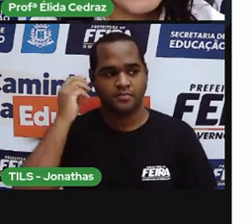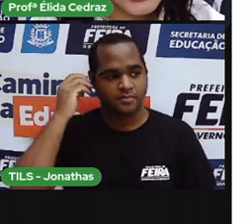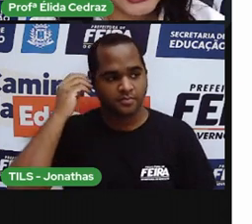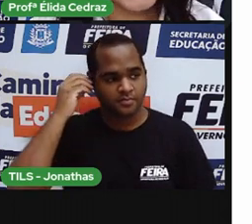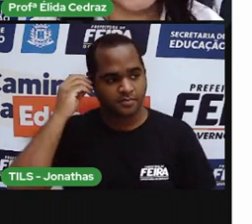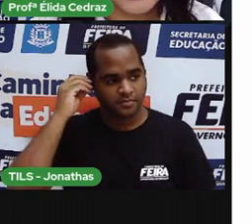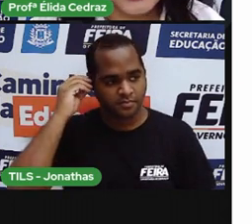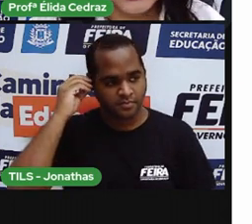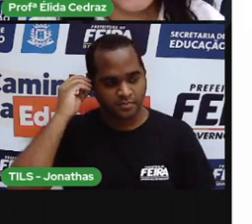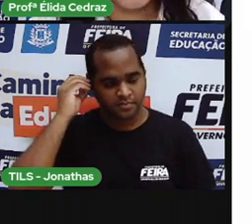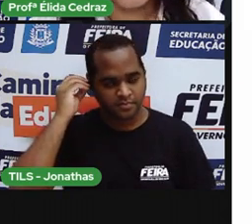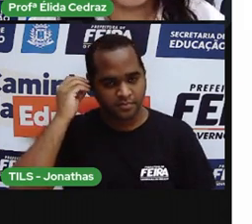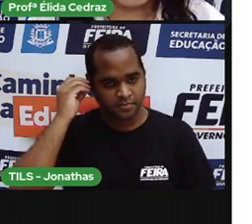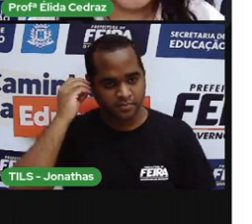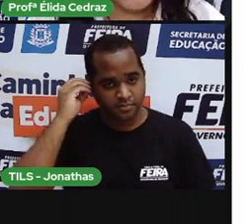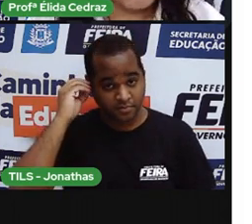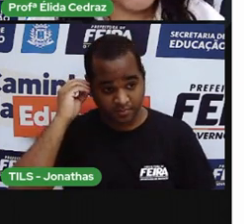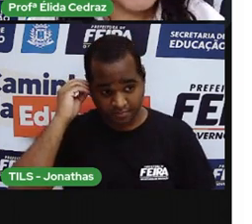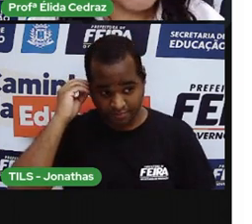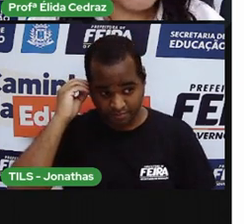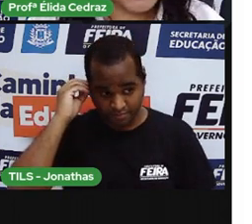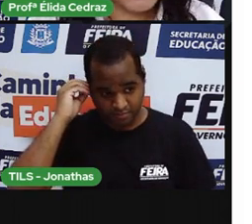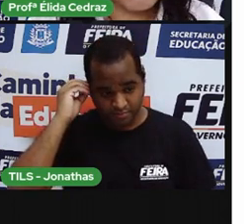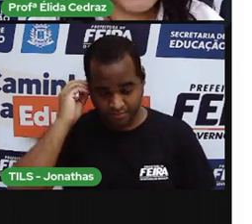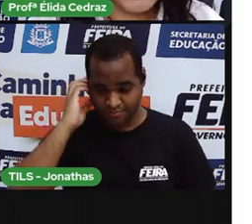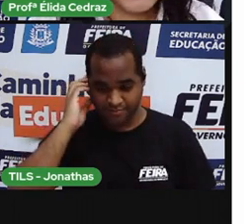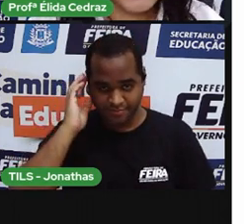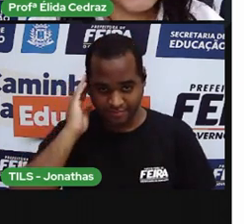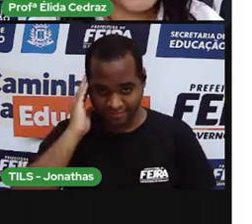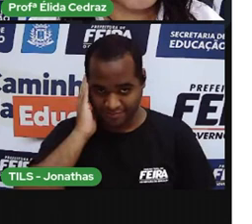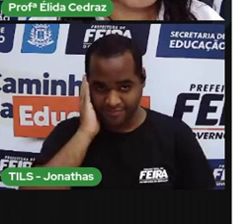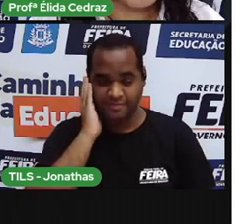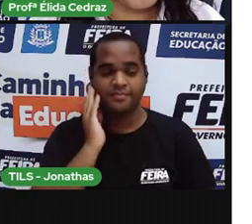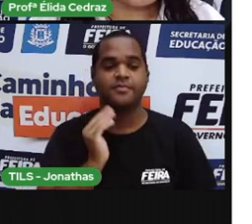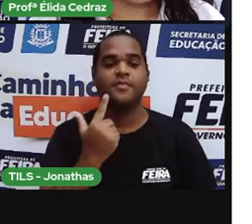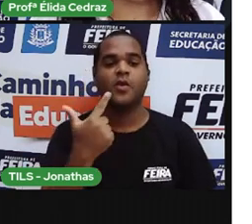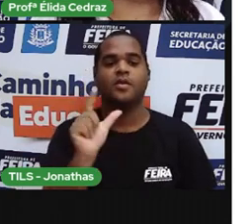Otaxista, isso. Próxima palavrinha,